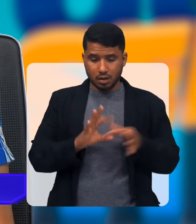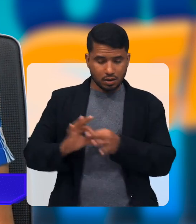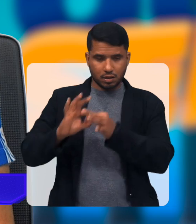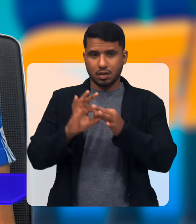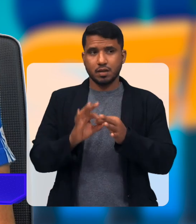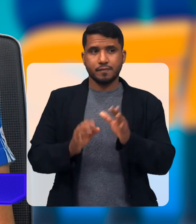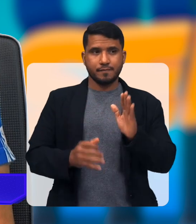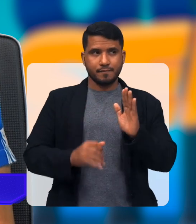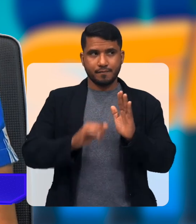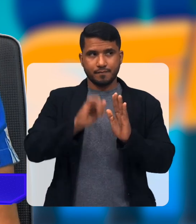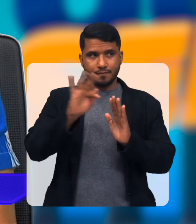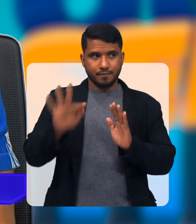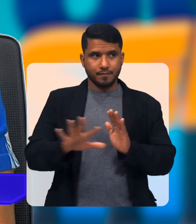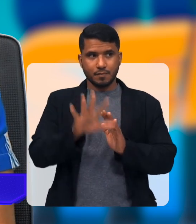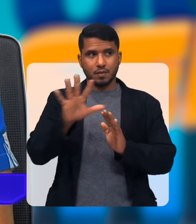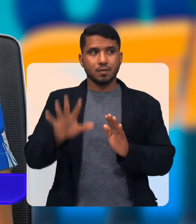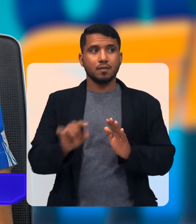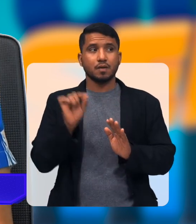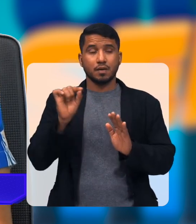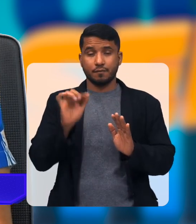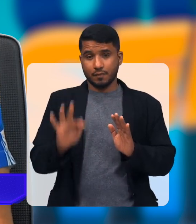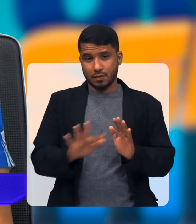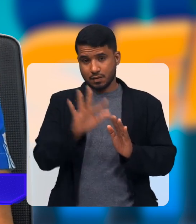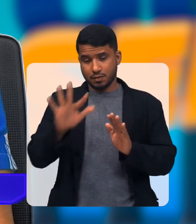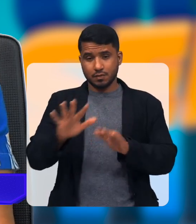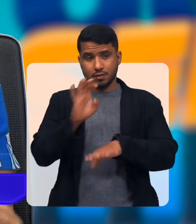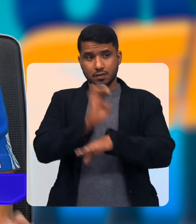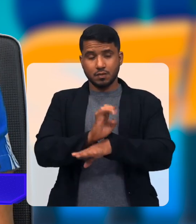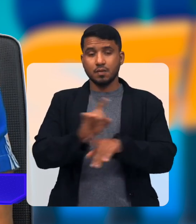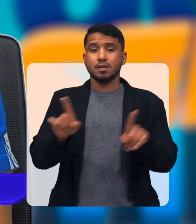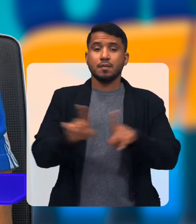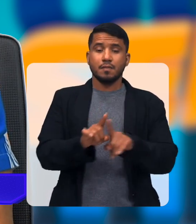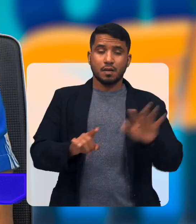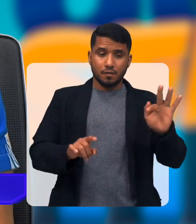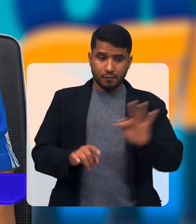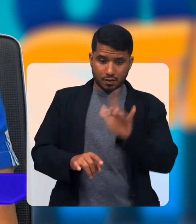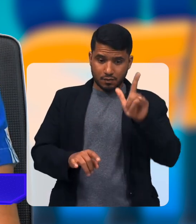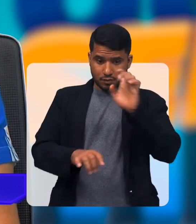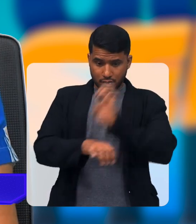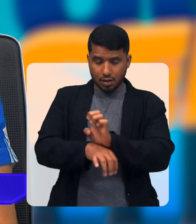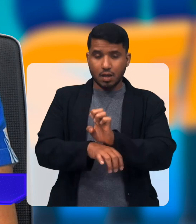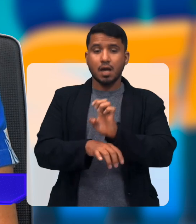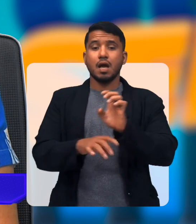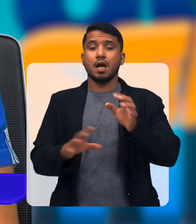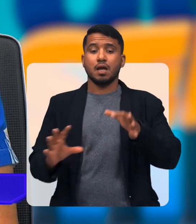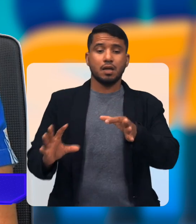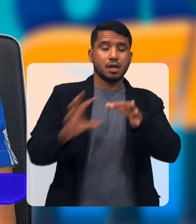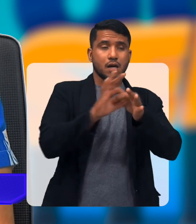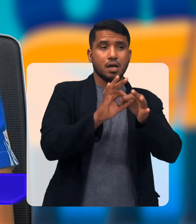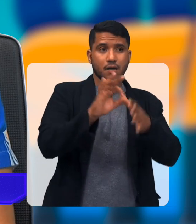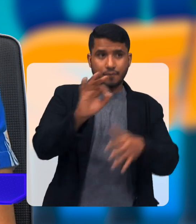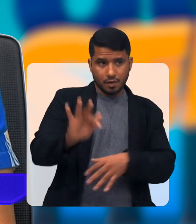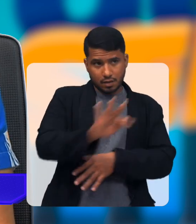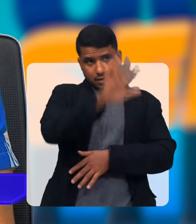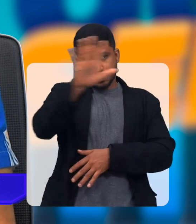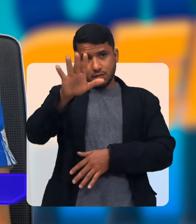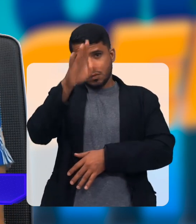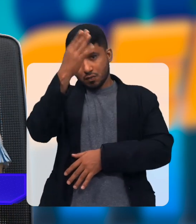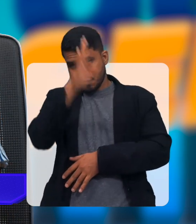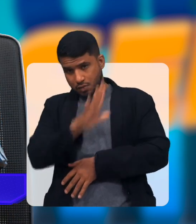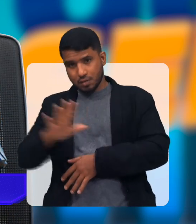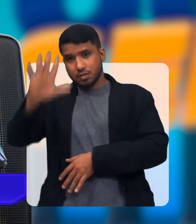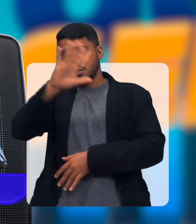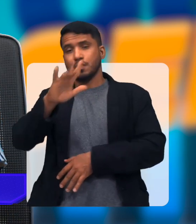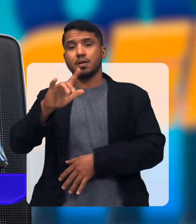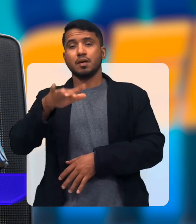Federação Que essa Federação Estadual É ligada A Federação Nacional E a Federação Ela dá todo